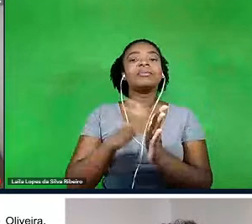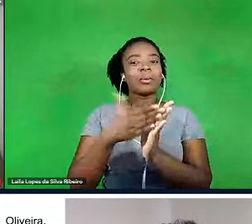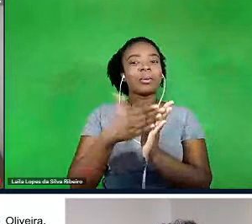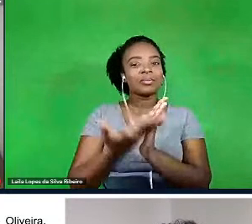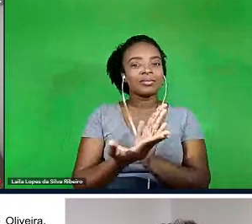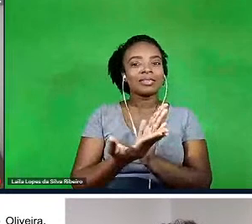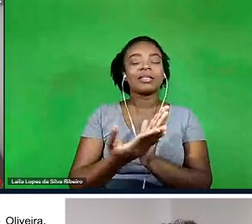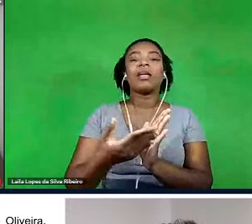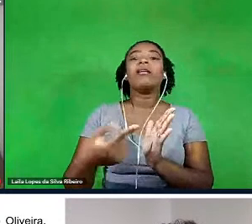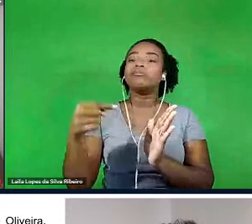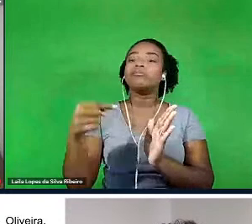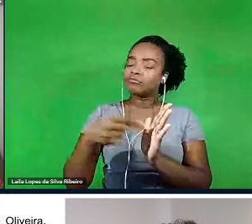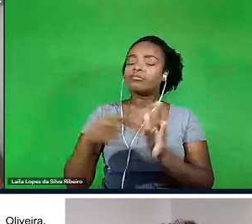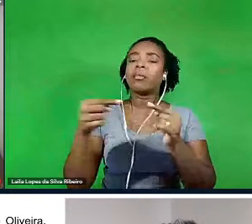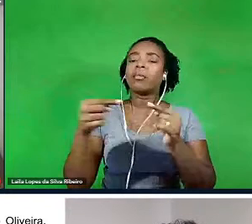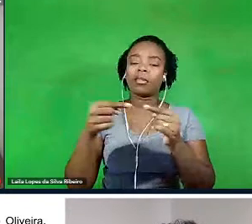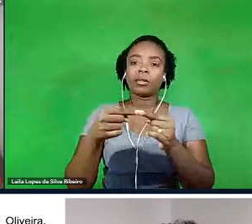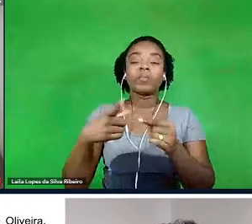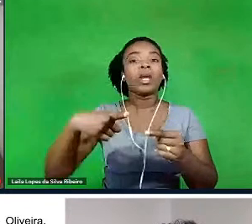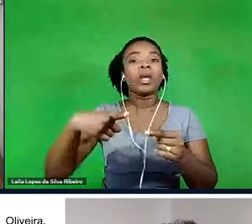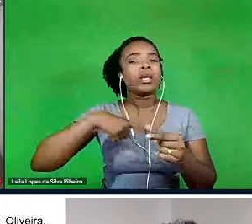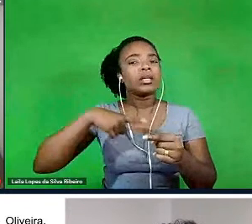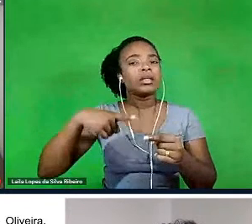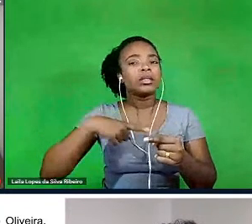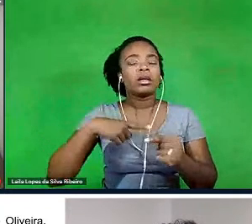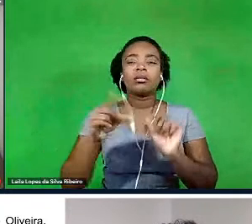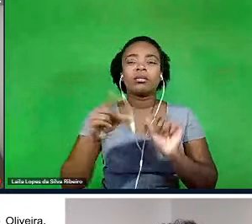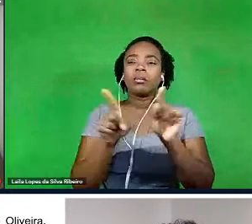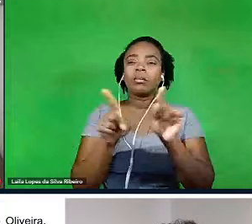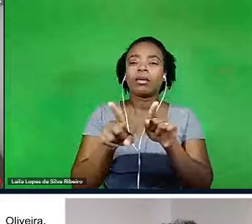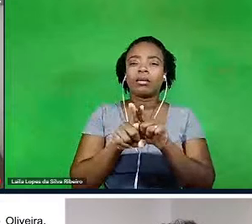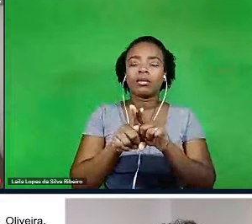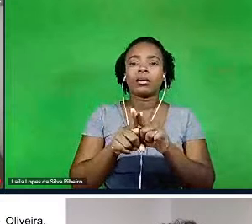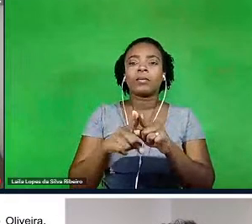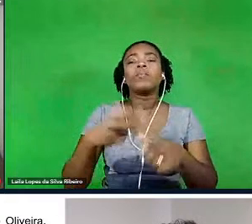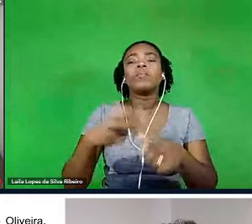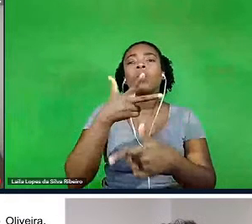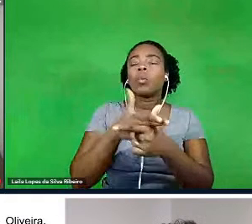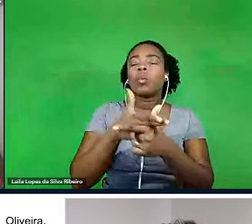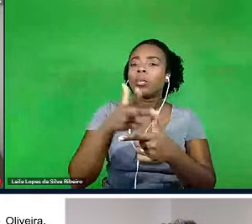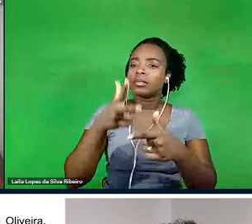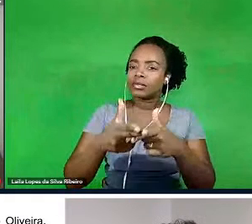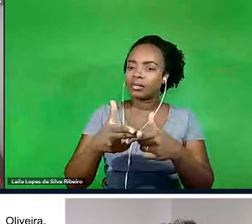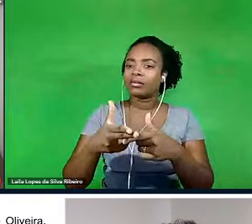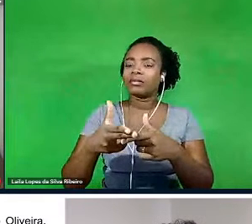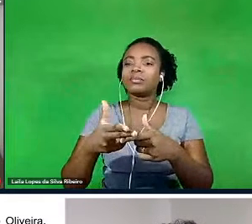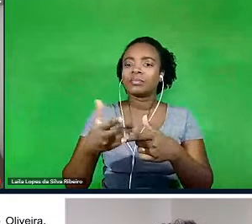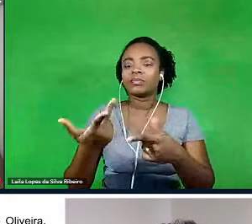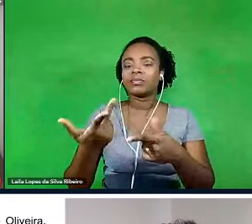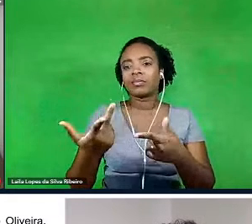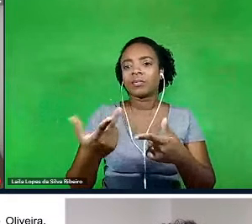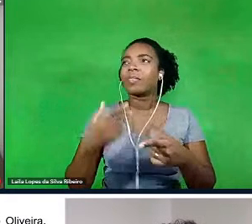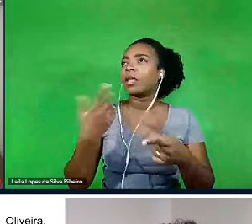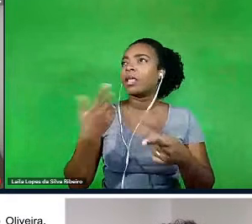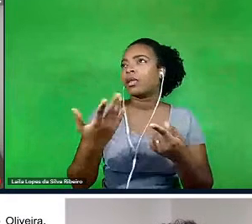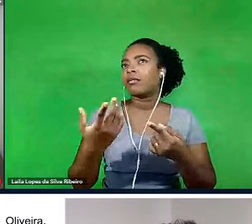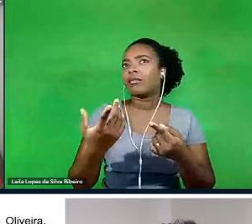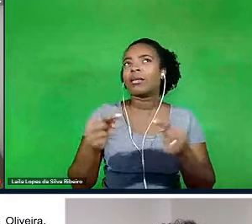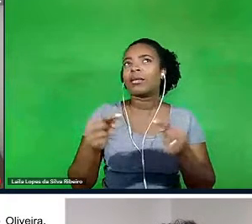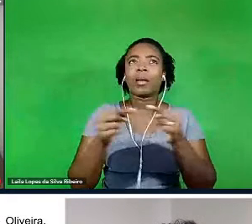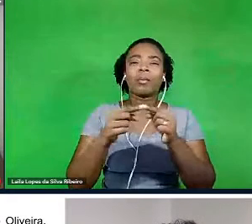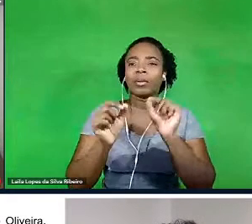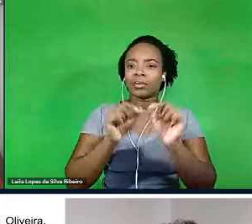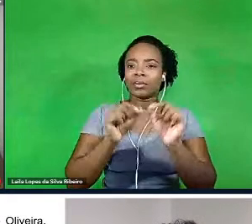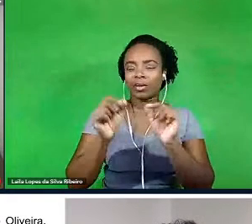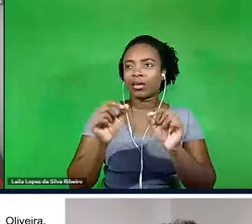Shelley. E existe um episódio de uma série que também acho que marca mais pela idade, né? Muitos